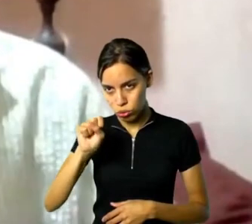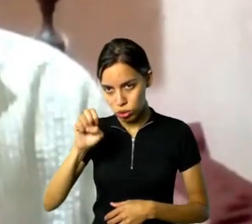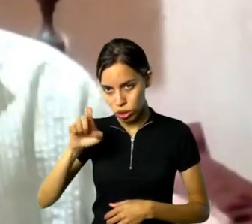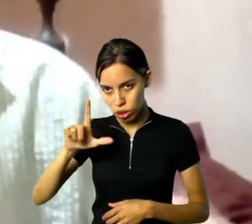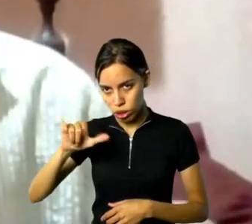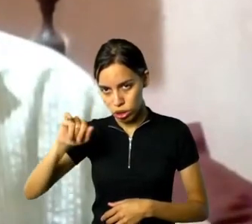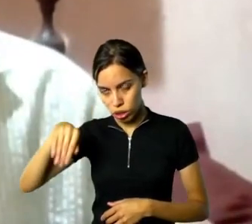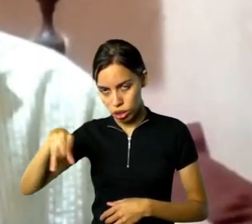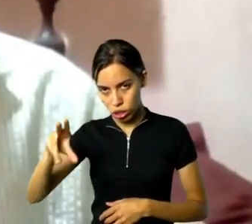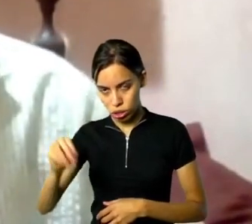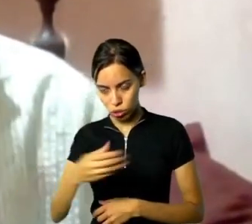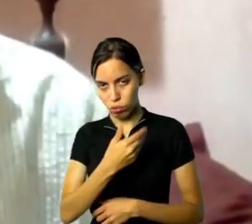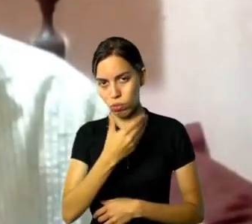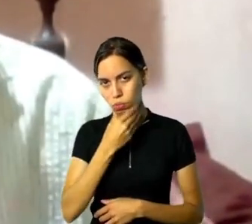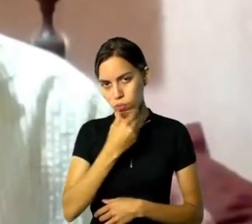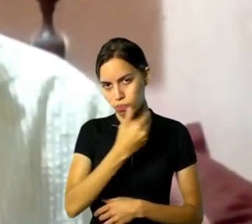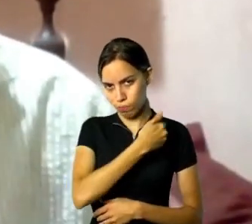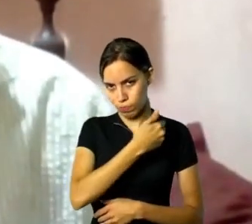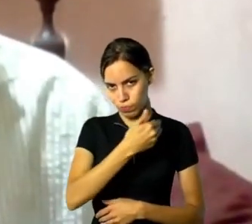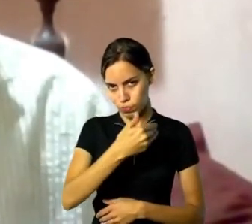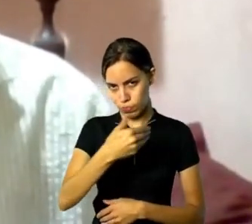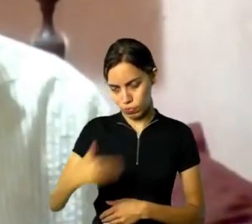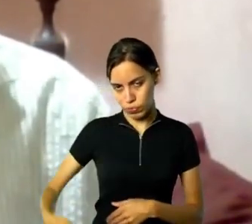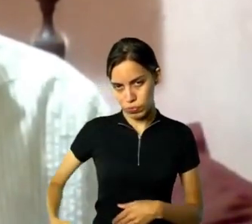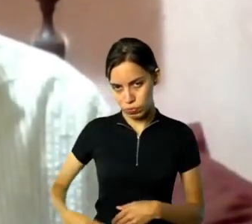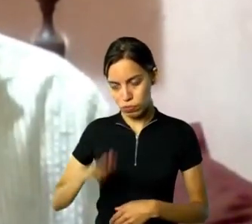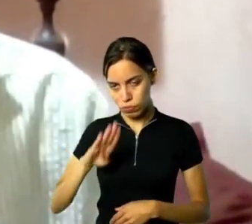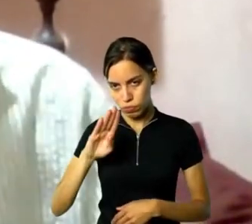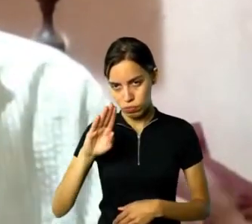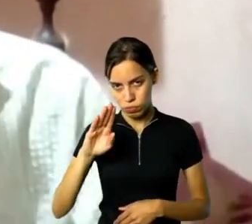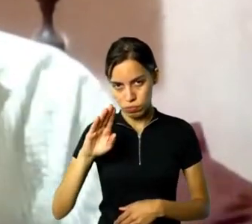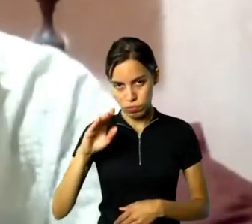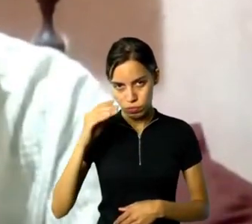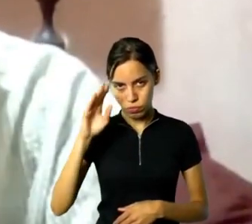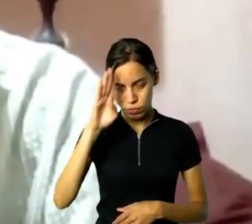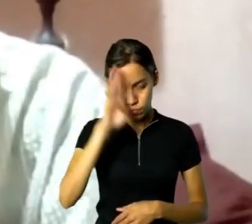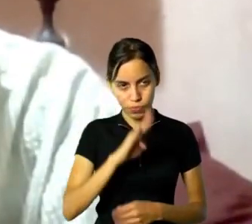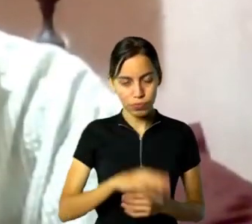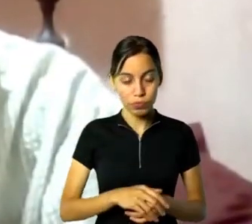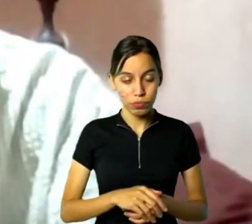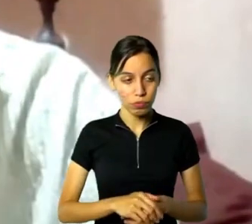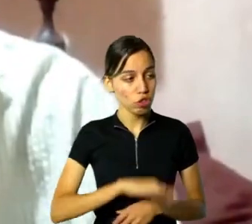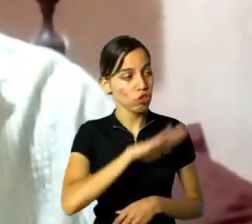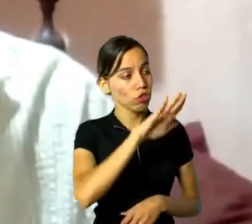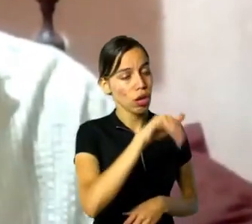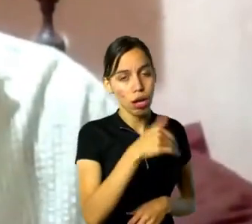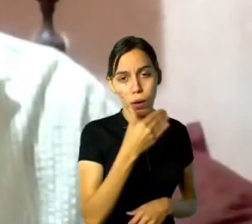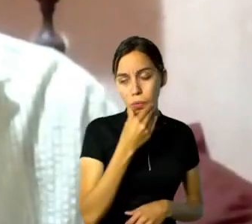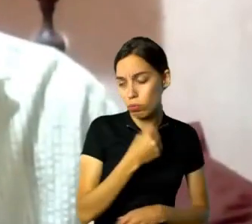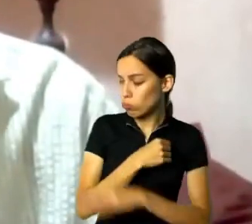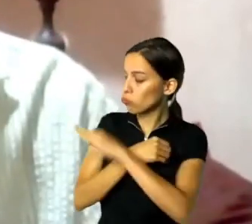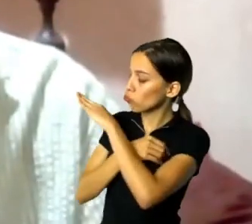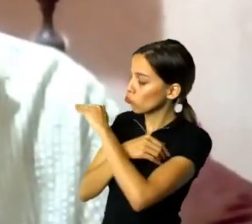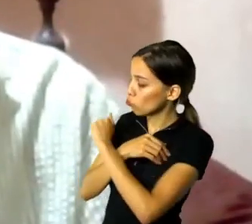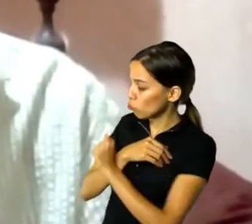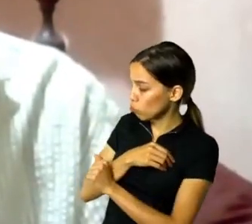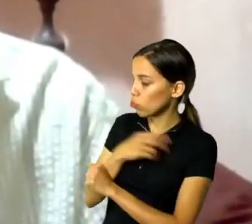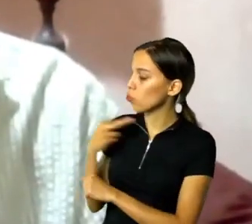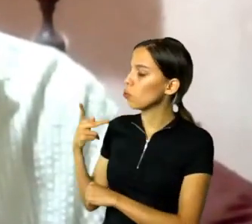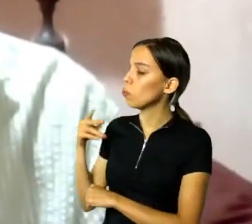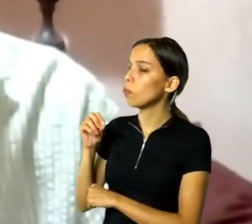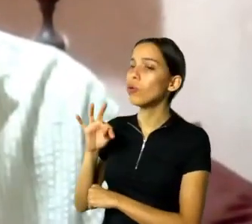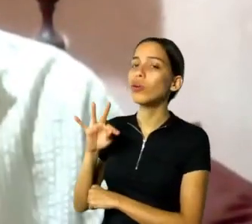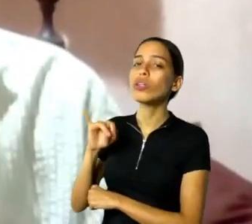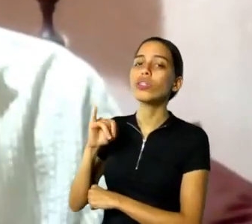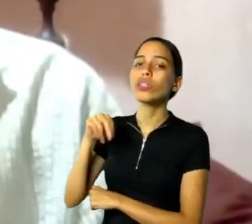para dar aula na Faculdade de Arquitetura aqui, o Niemeyer não quis vir, chamou o Portinari para fundar uma escola de arte, o Portinari não